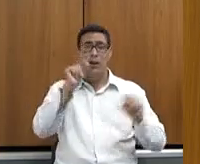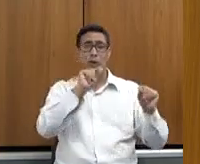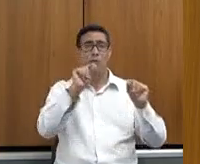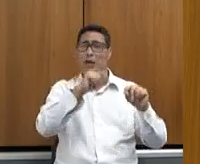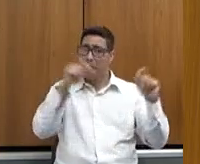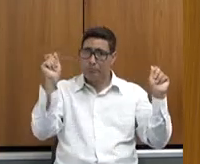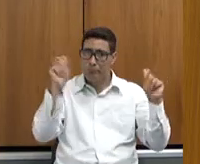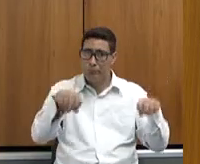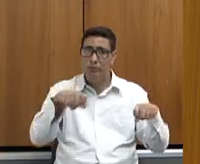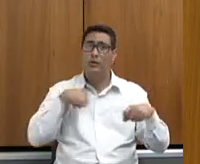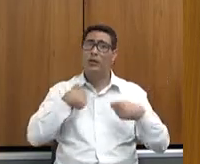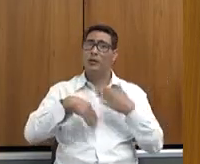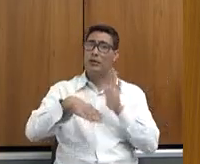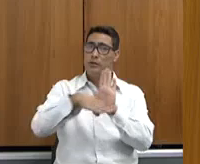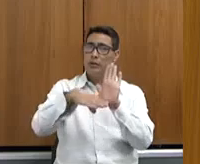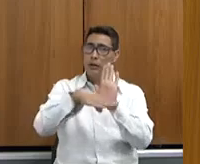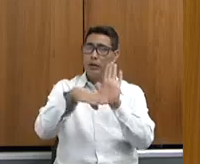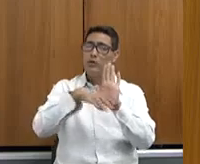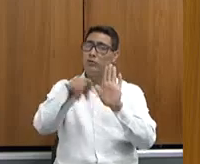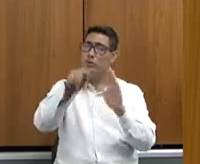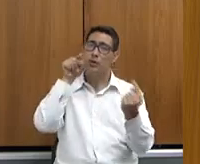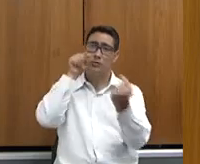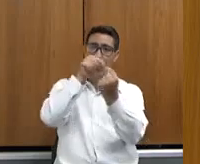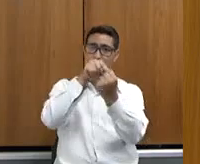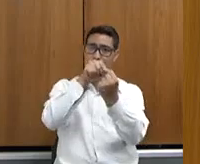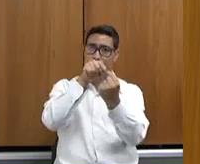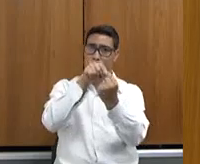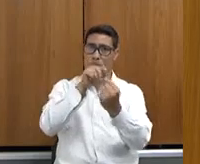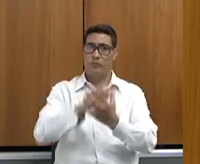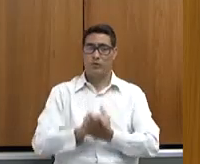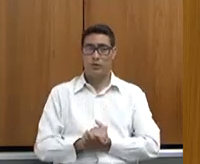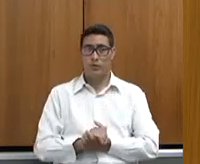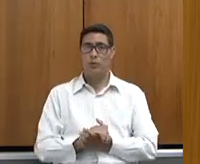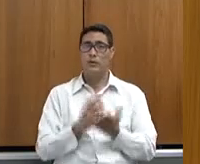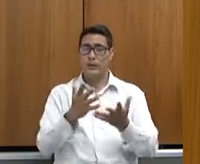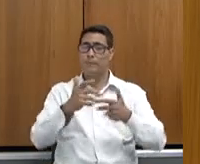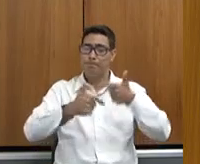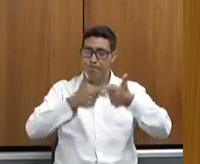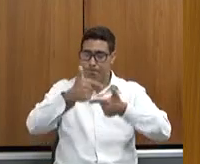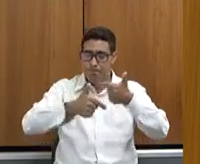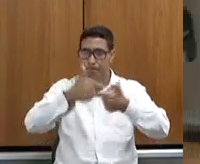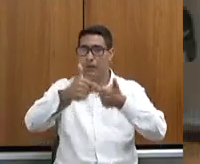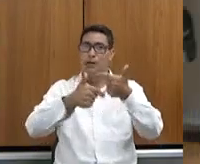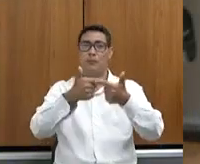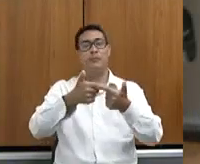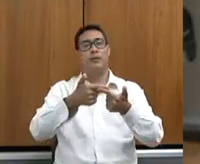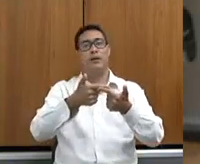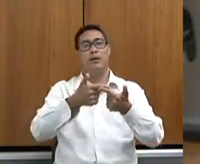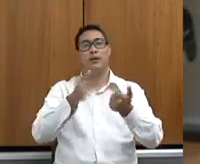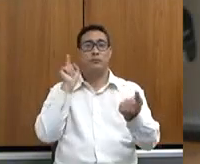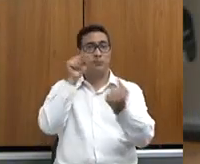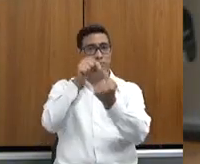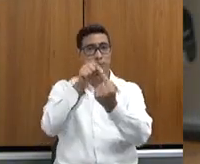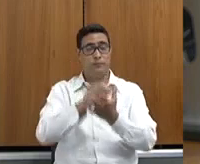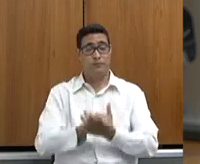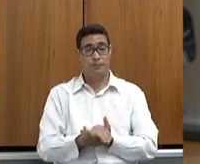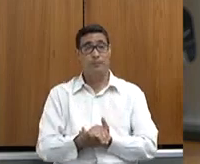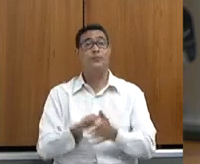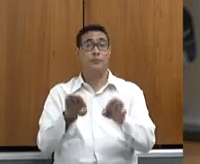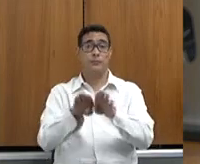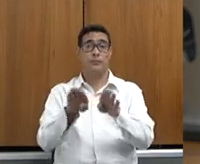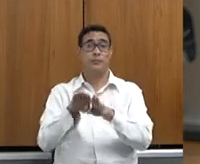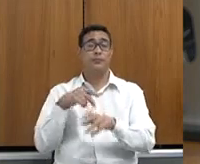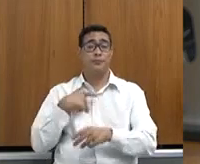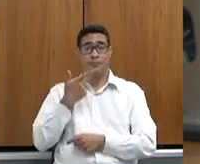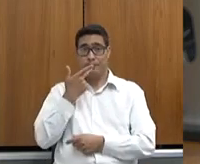nós fazermos nesse sentido também. Queremos trabalhar muito nisso aí. Quando falou de café, a fala